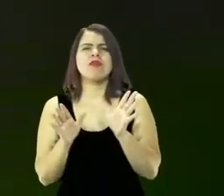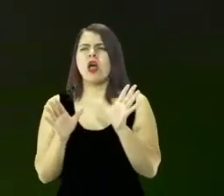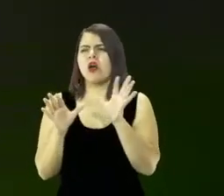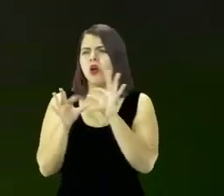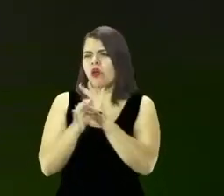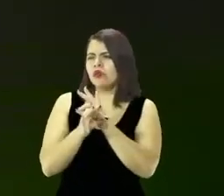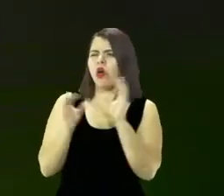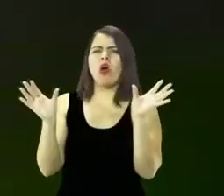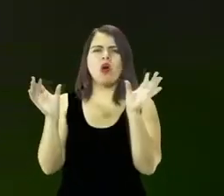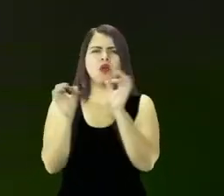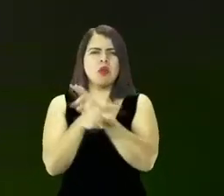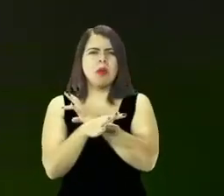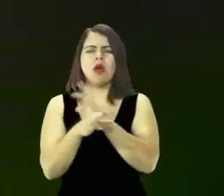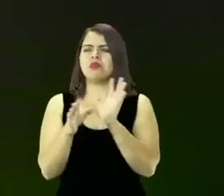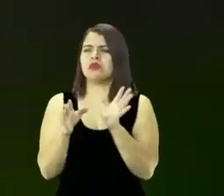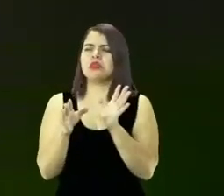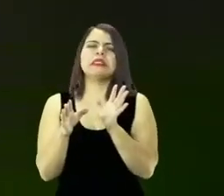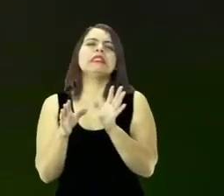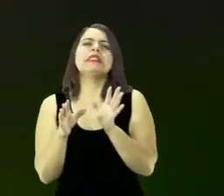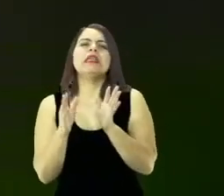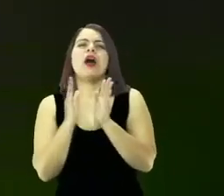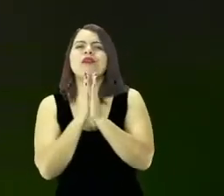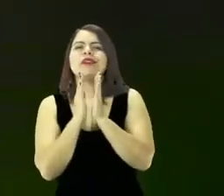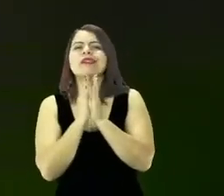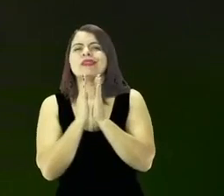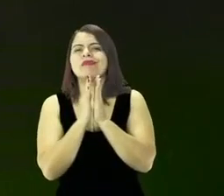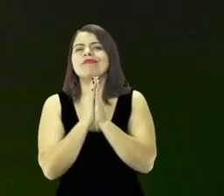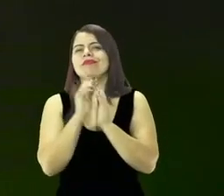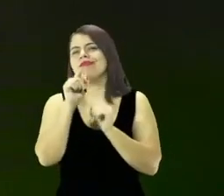você pode orar pedindo a Deus para nascer de novo